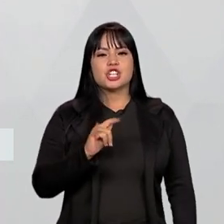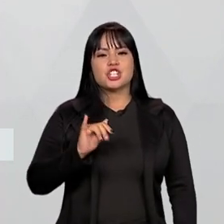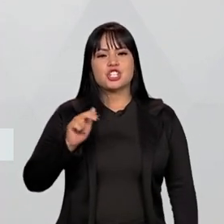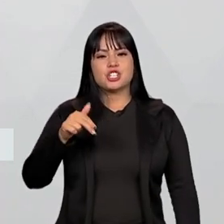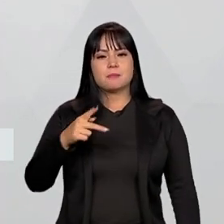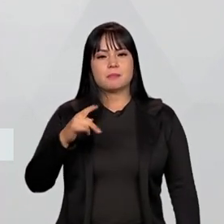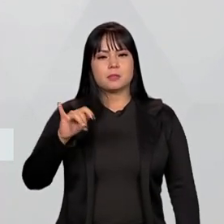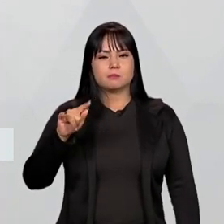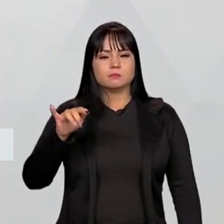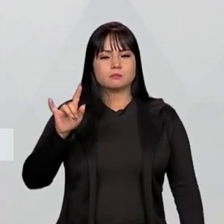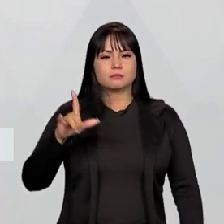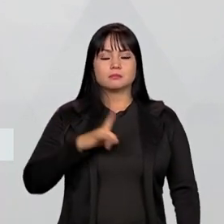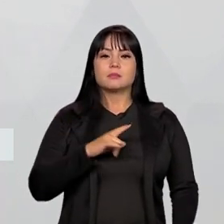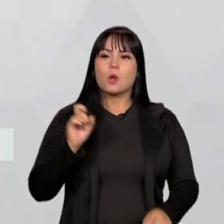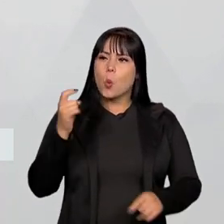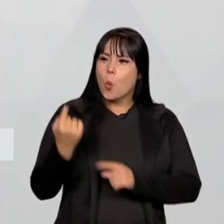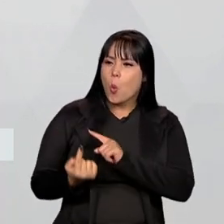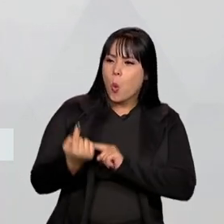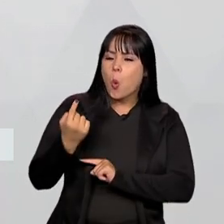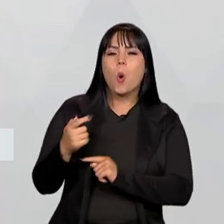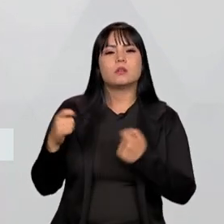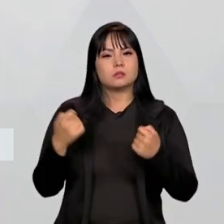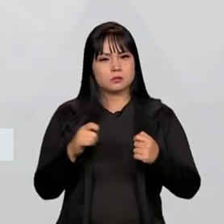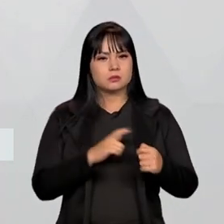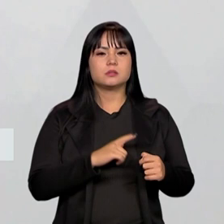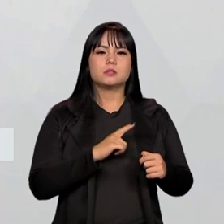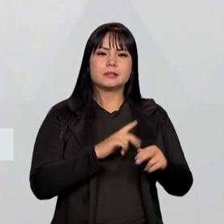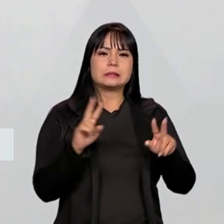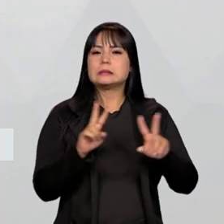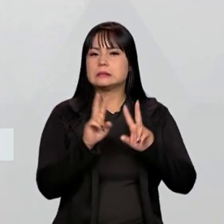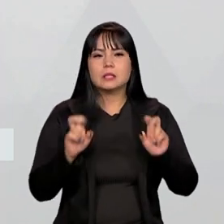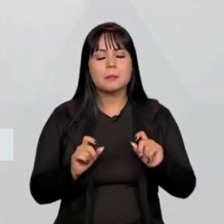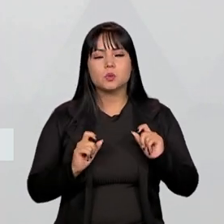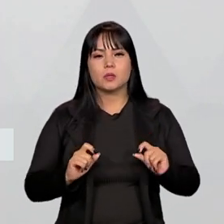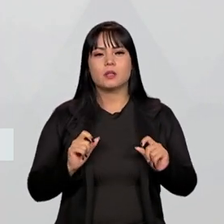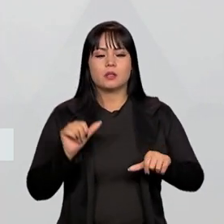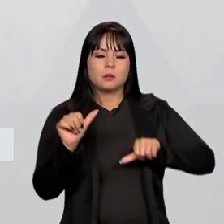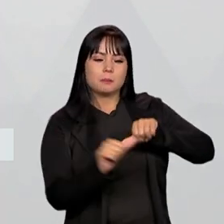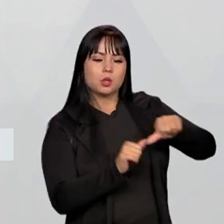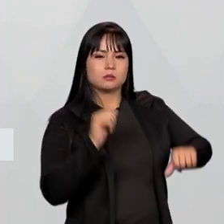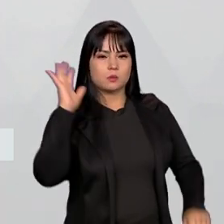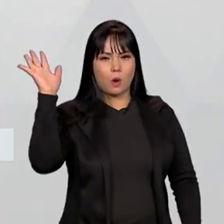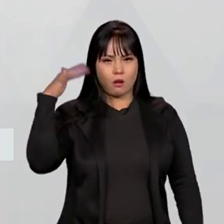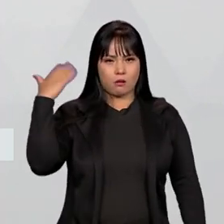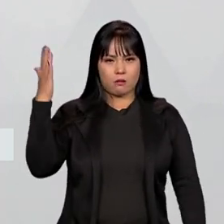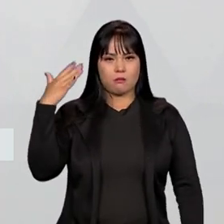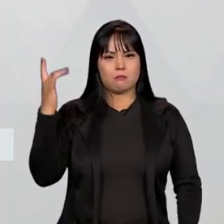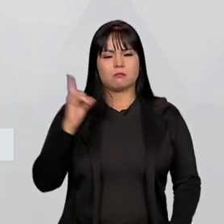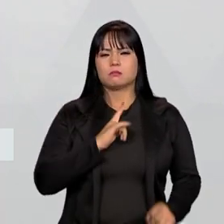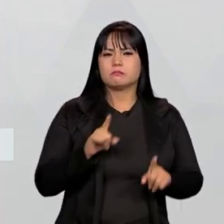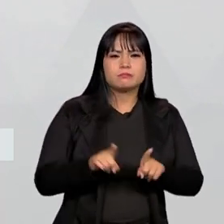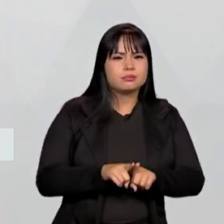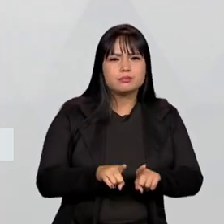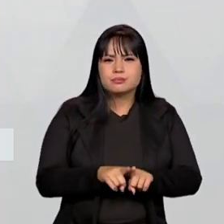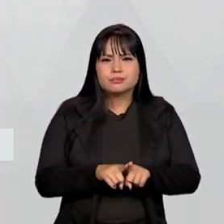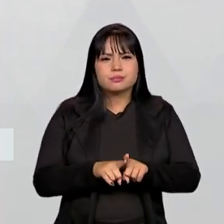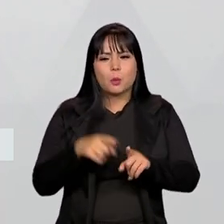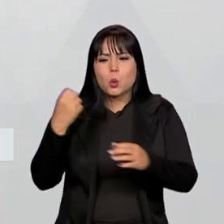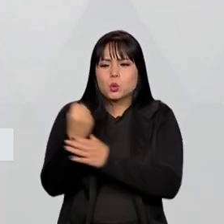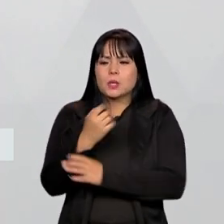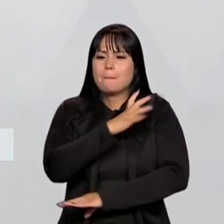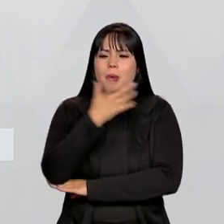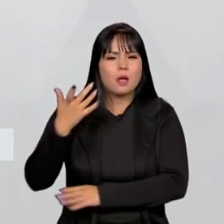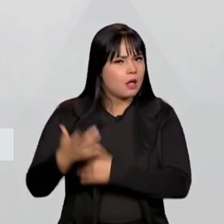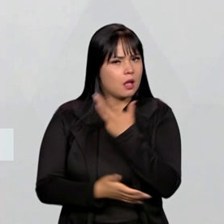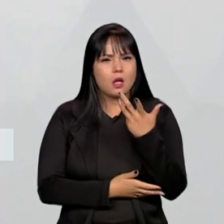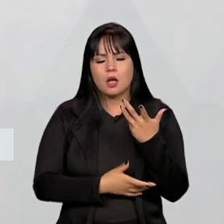que era necessário colocar a questão da mudança do clima, a questão da proteção do meio